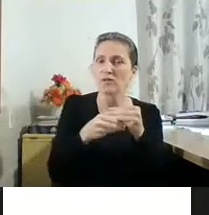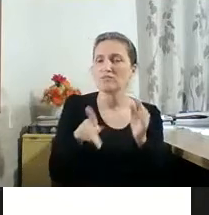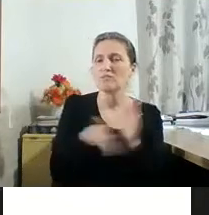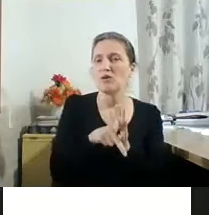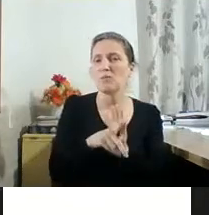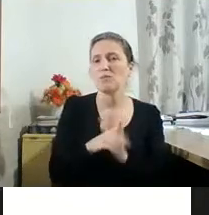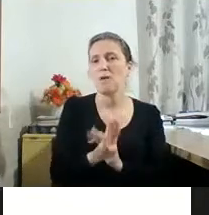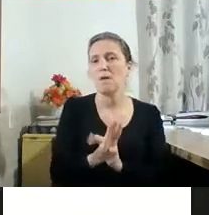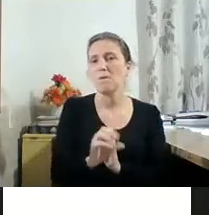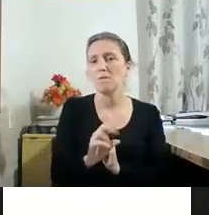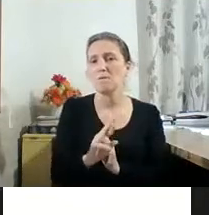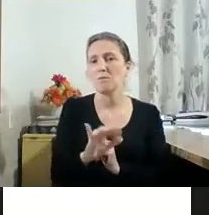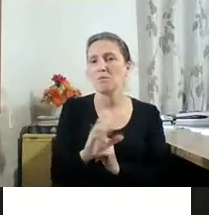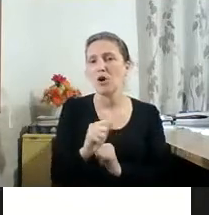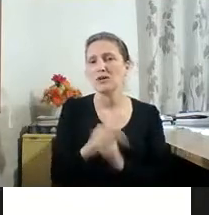e o seu receptor.